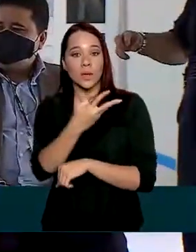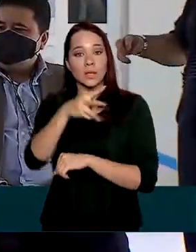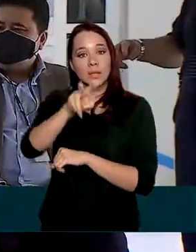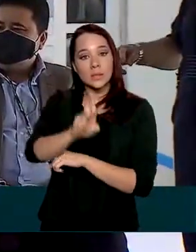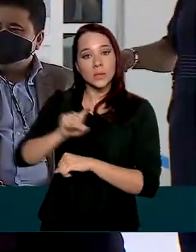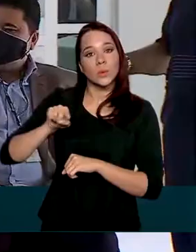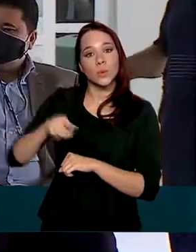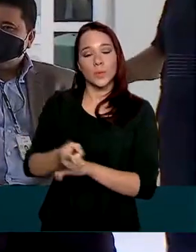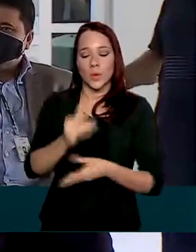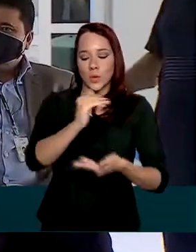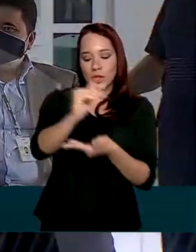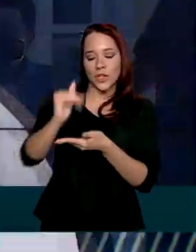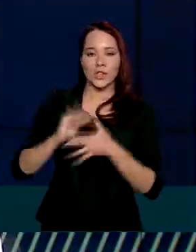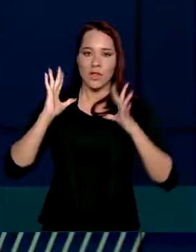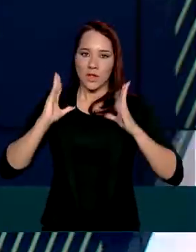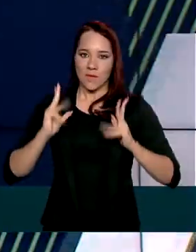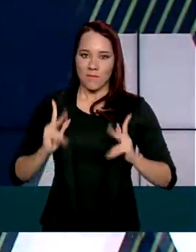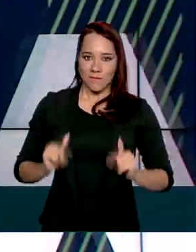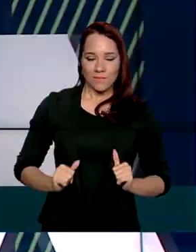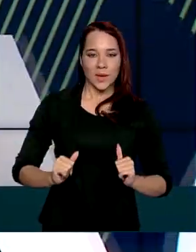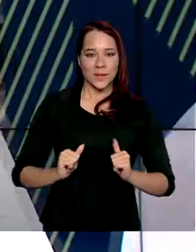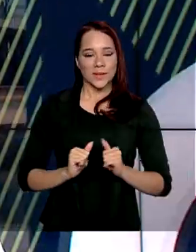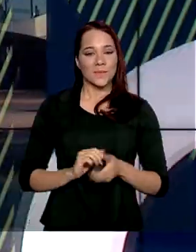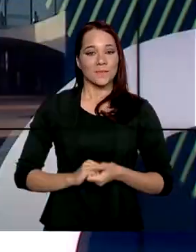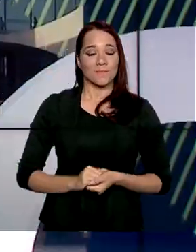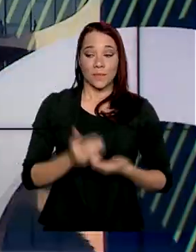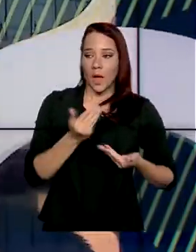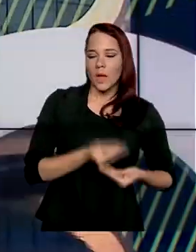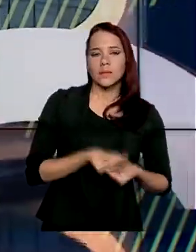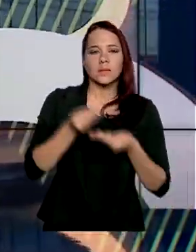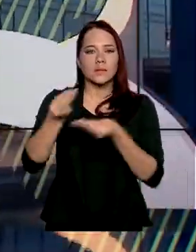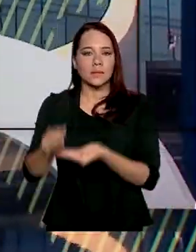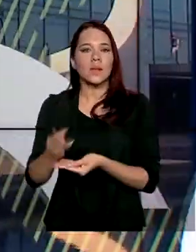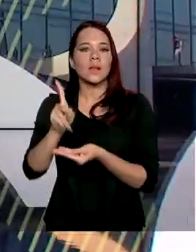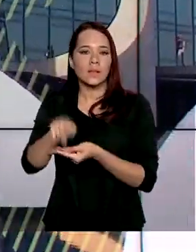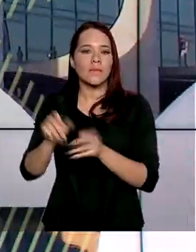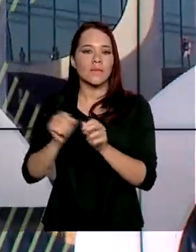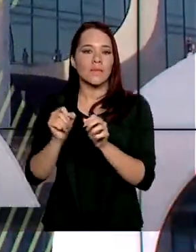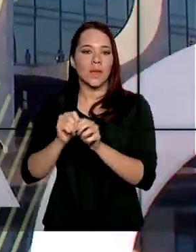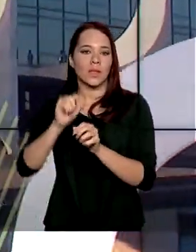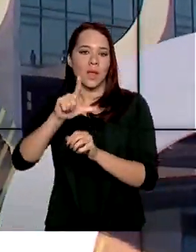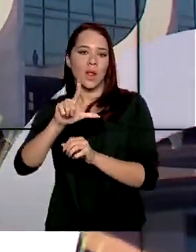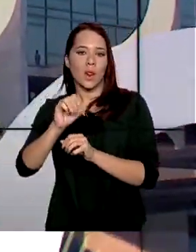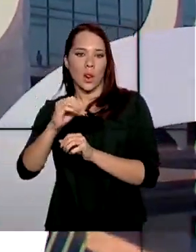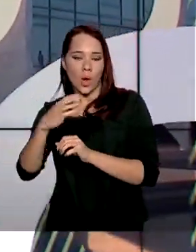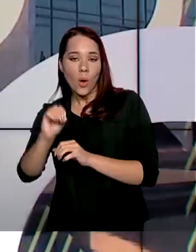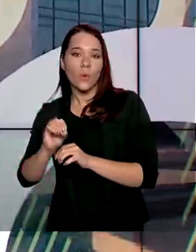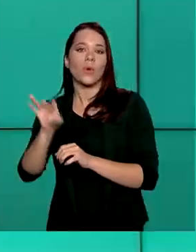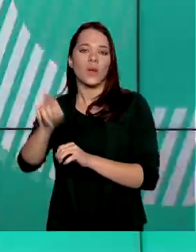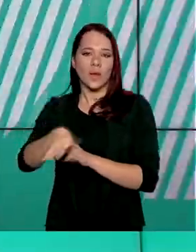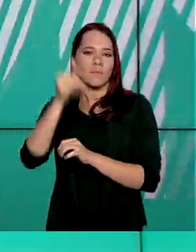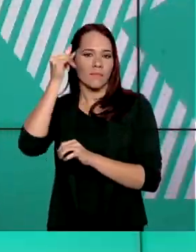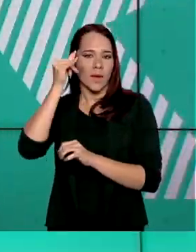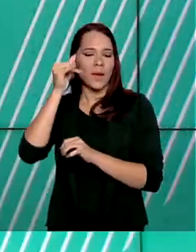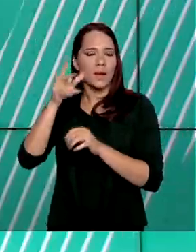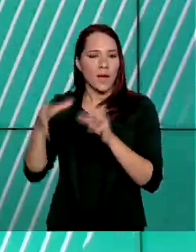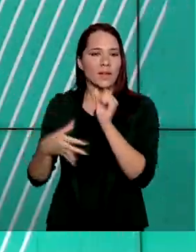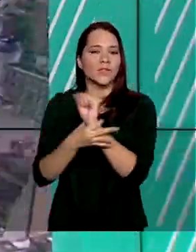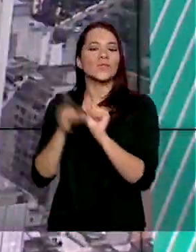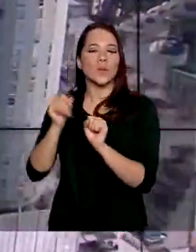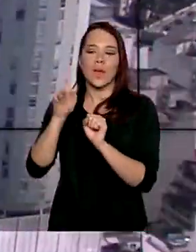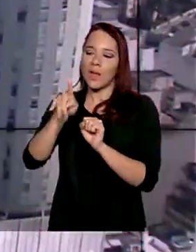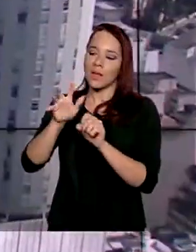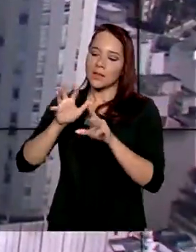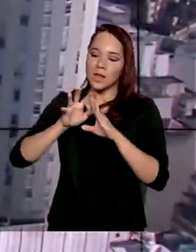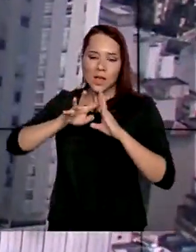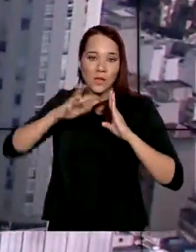kits de limpeza e higiene. As entregas estão sendo realizadas em loco para garantir o isolamento dessas populações e